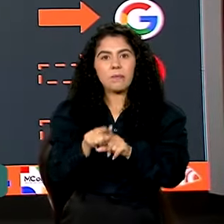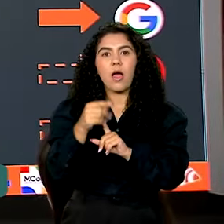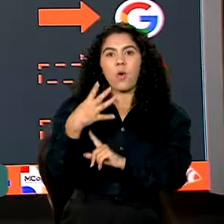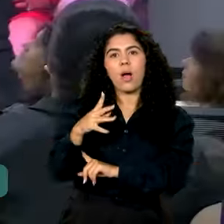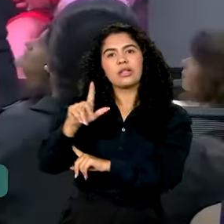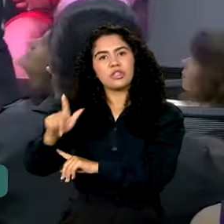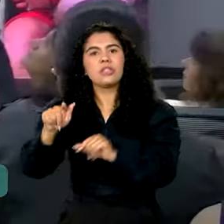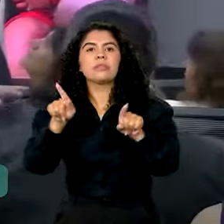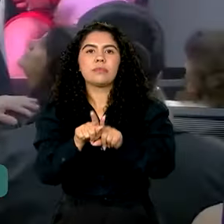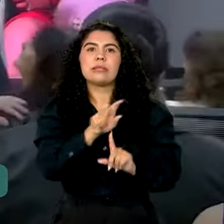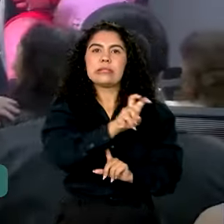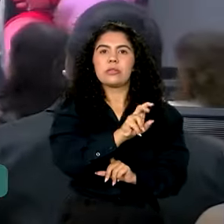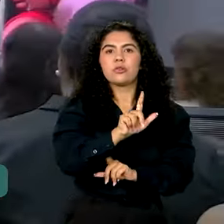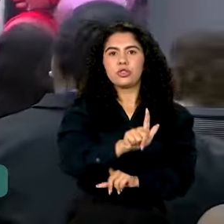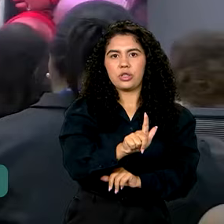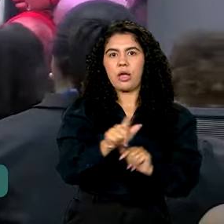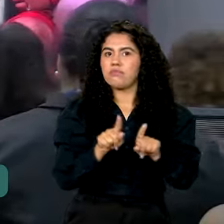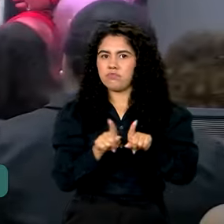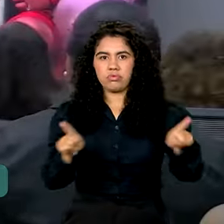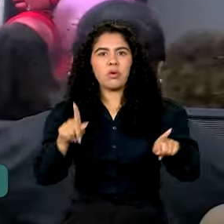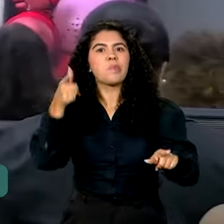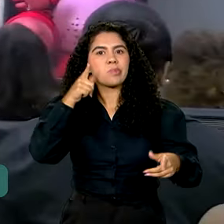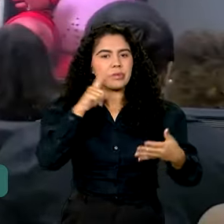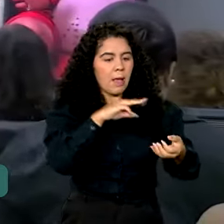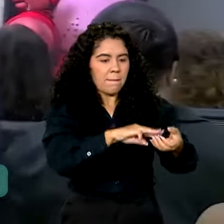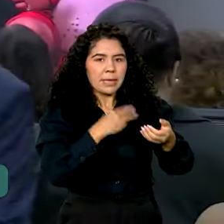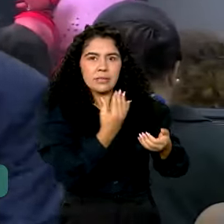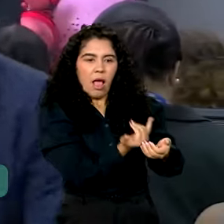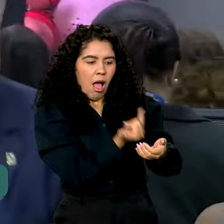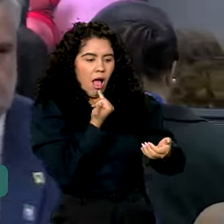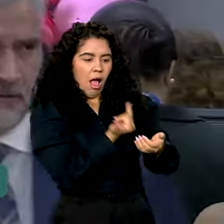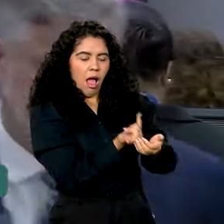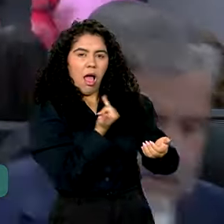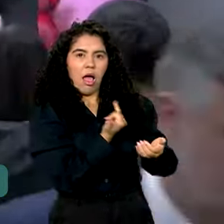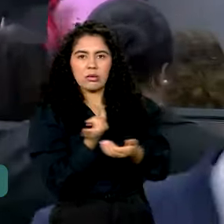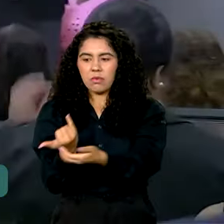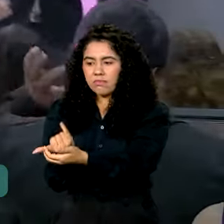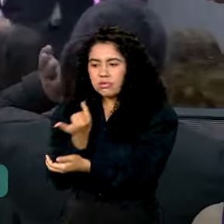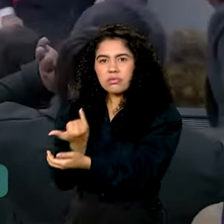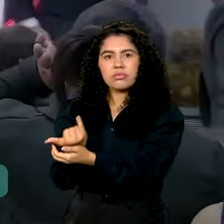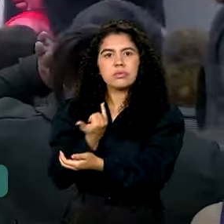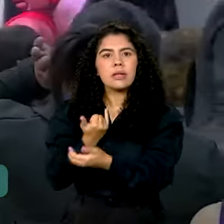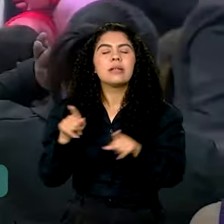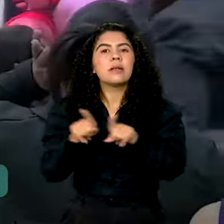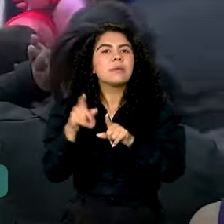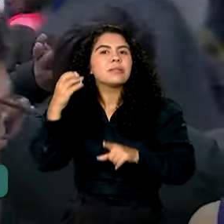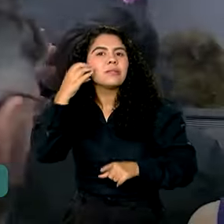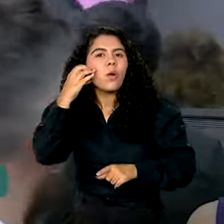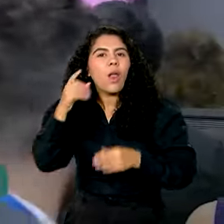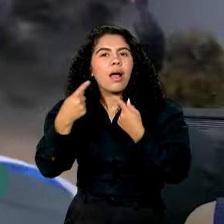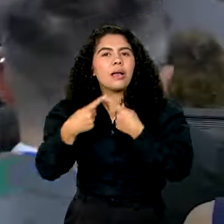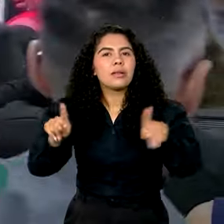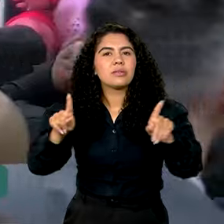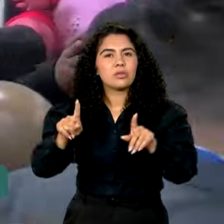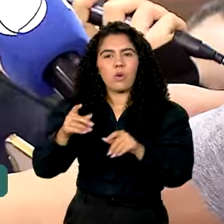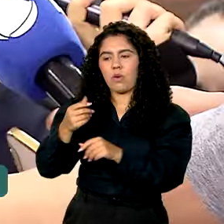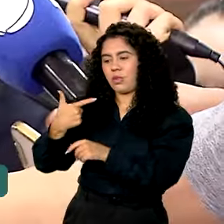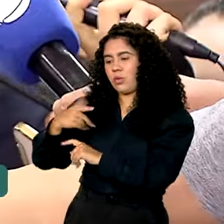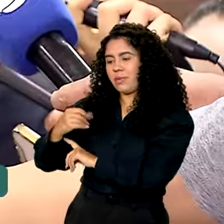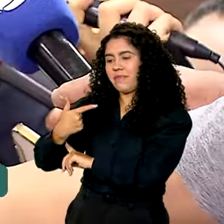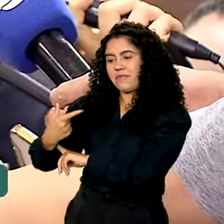5G receberão as mensagens, atendendo, principalmente, aparelhos lançados a partir de 2020.